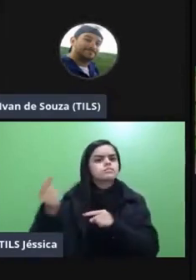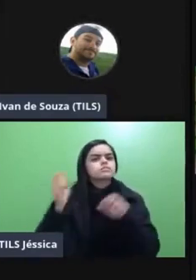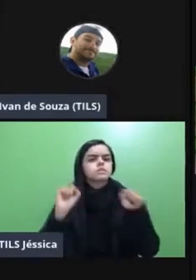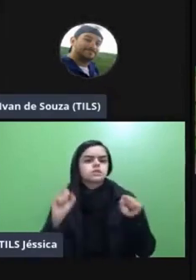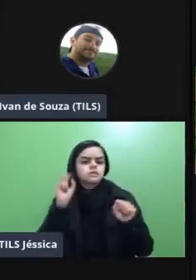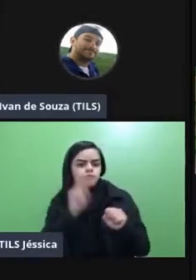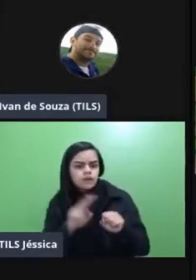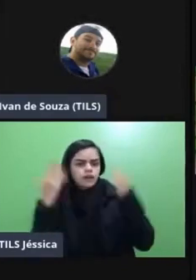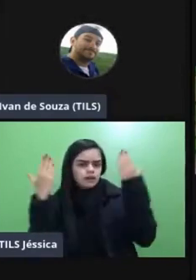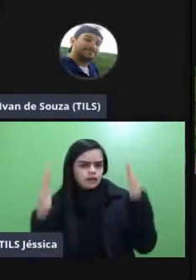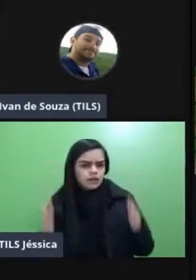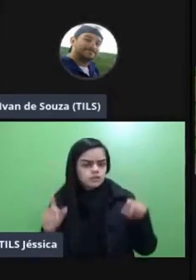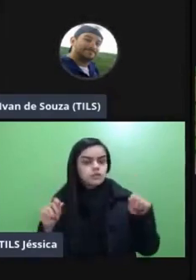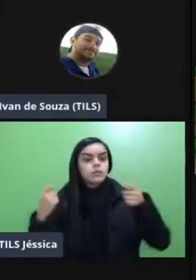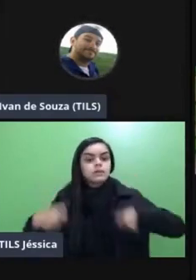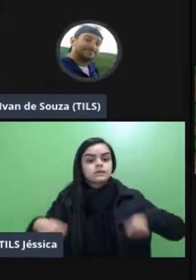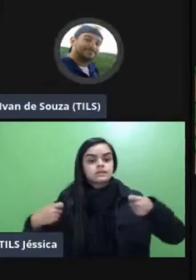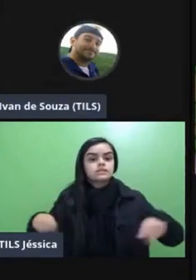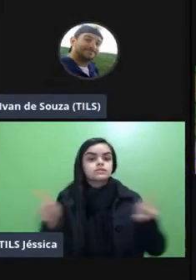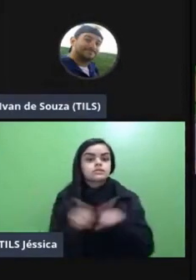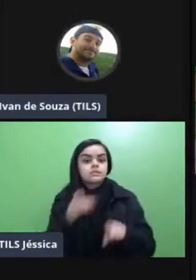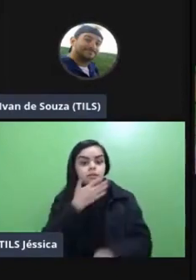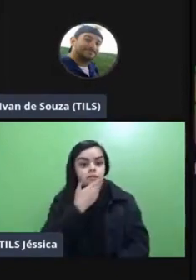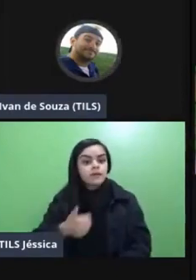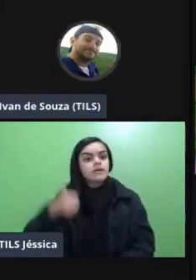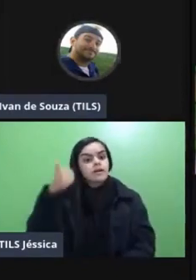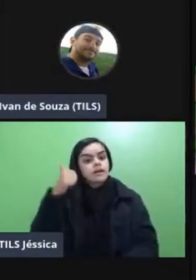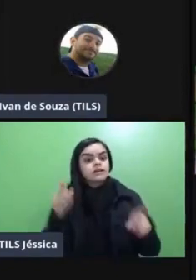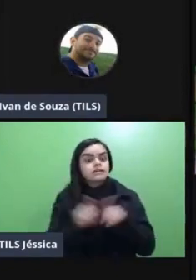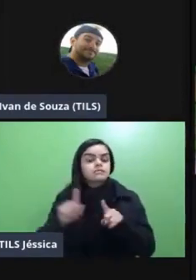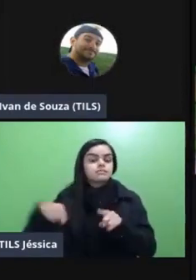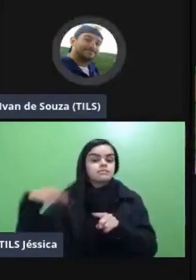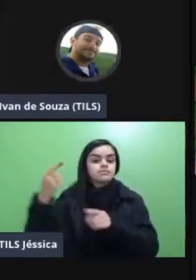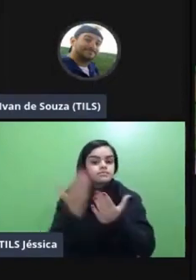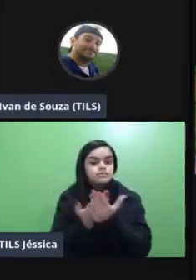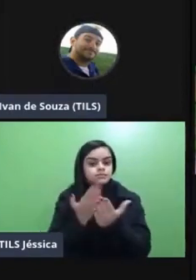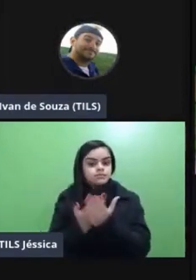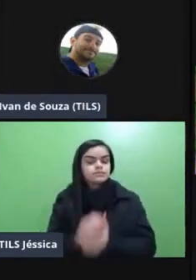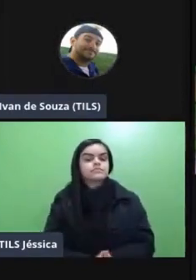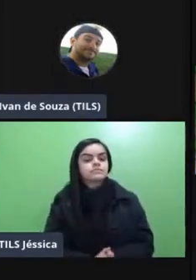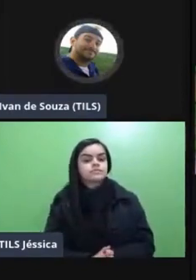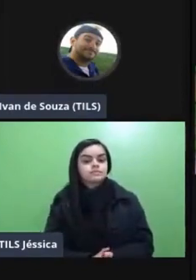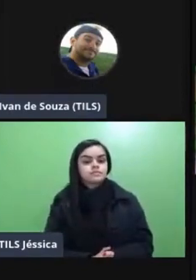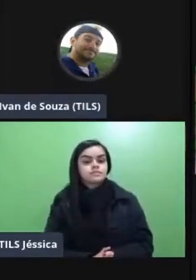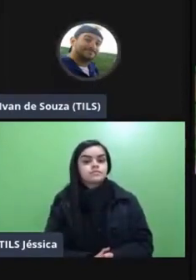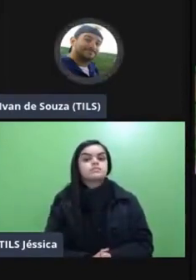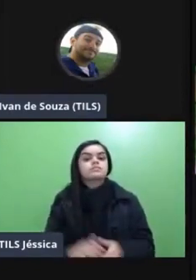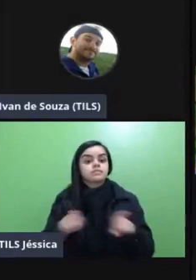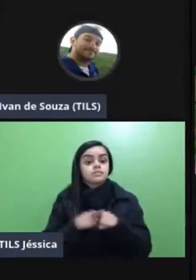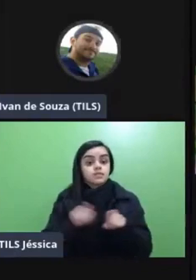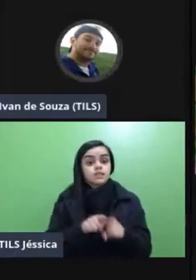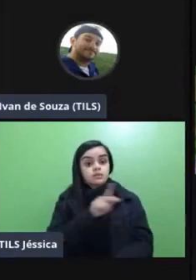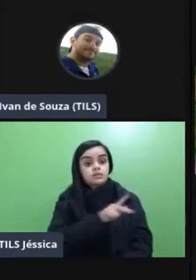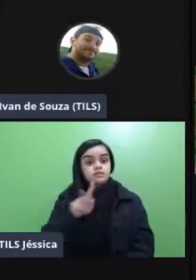analiso e vejo que eu preciso ainda melhorar e abordar uma próxima aula na estação mediada pelo professor o professor vai